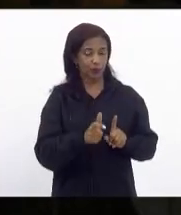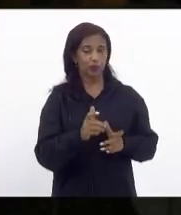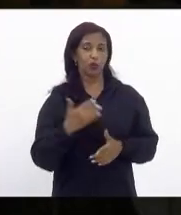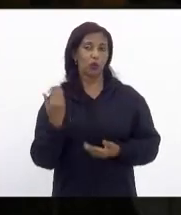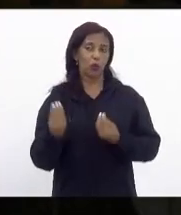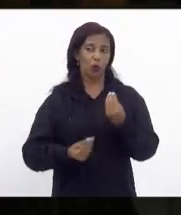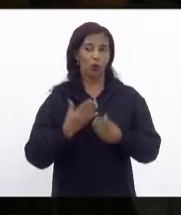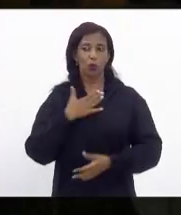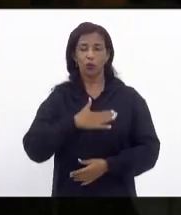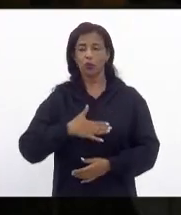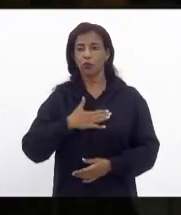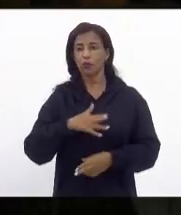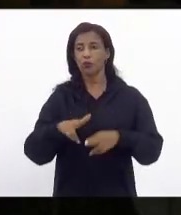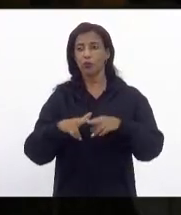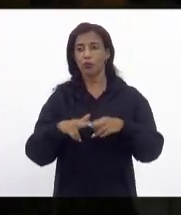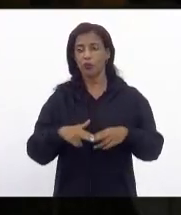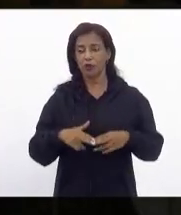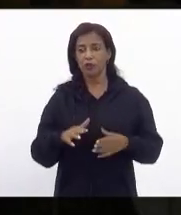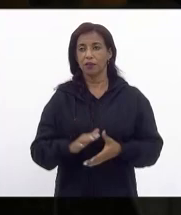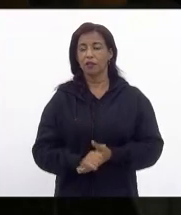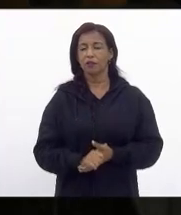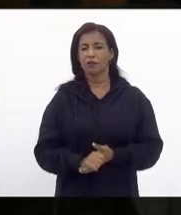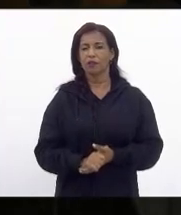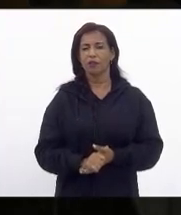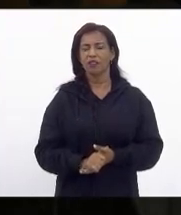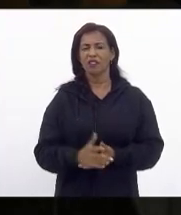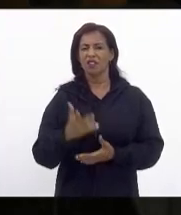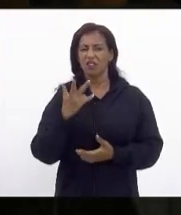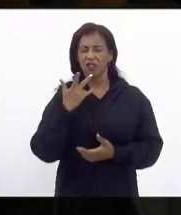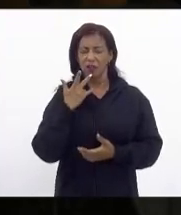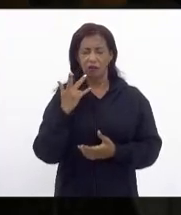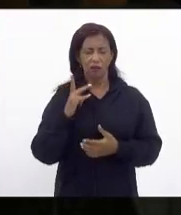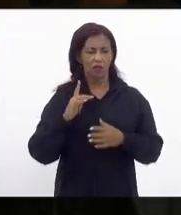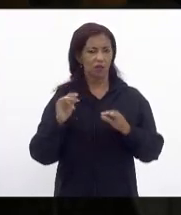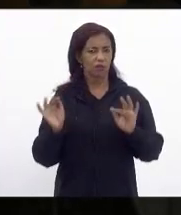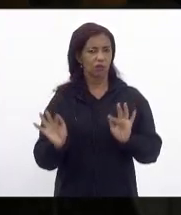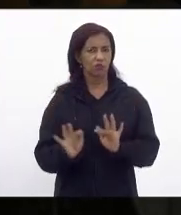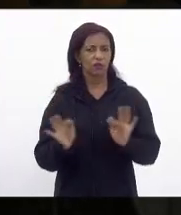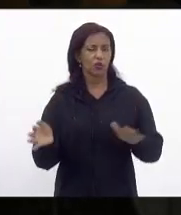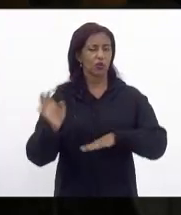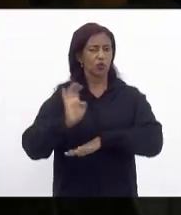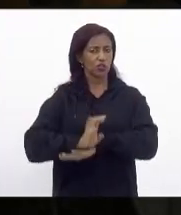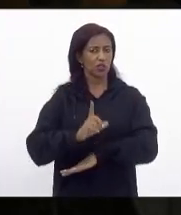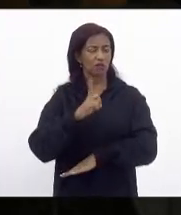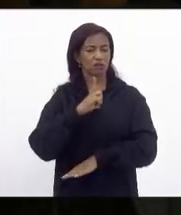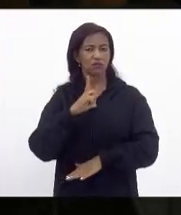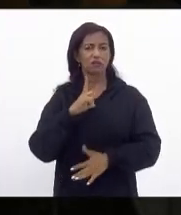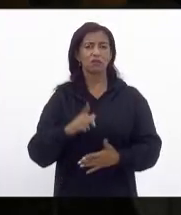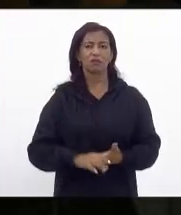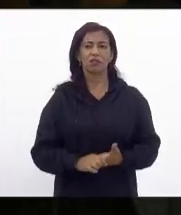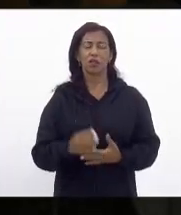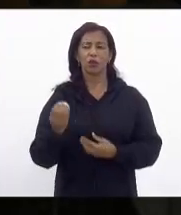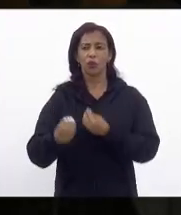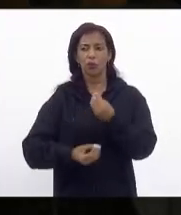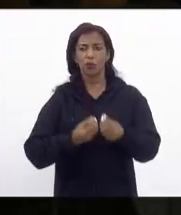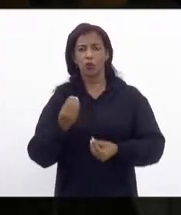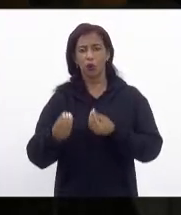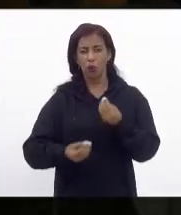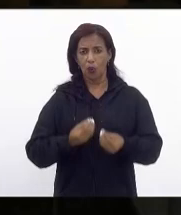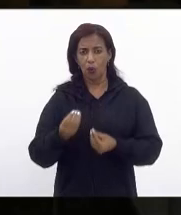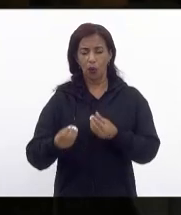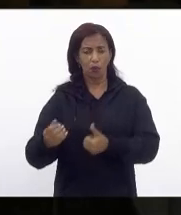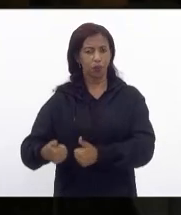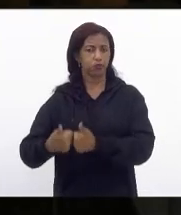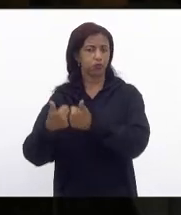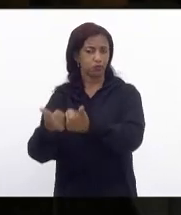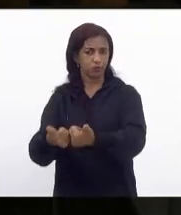gente gostaria por isso deputada Marta Rocha de maneira muito sumária eu quero aqui dizer que o estado tem como otimizar